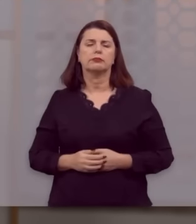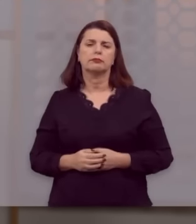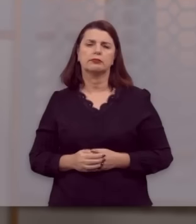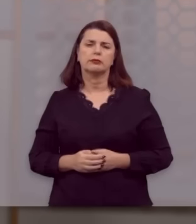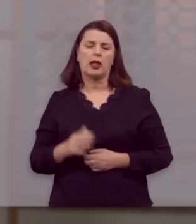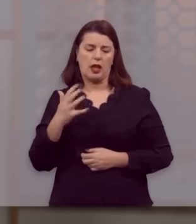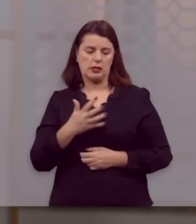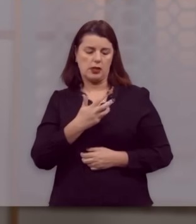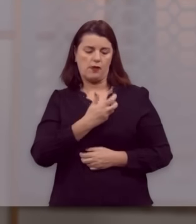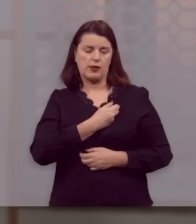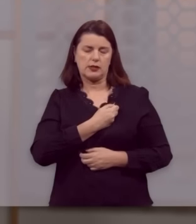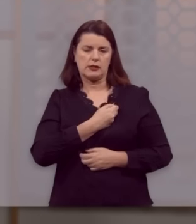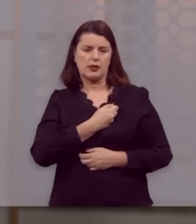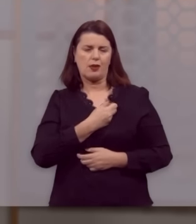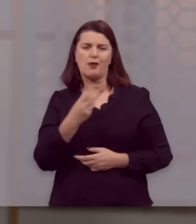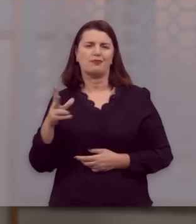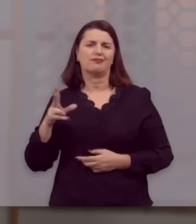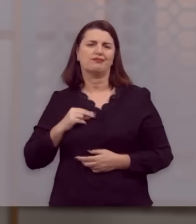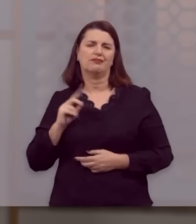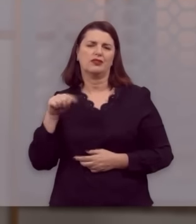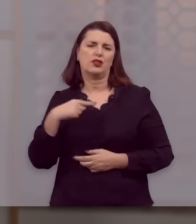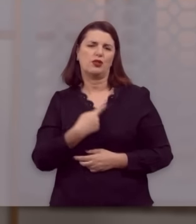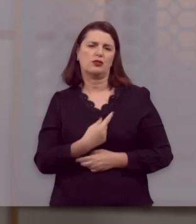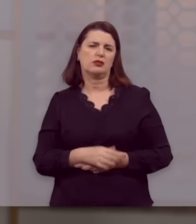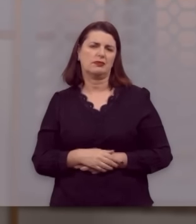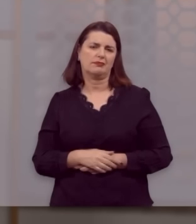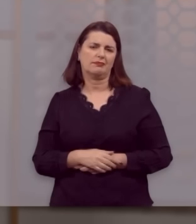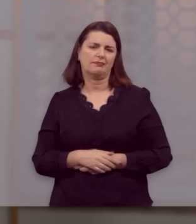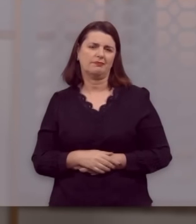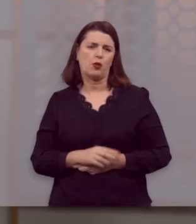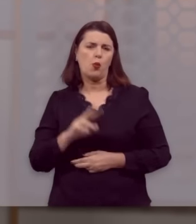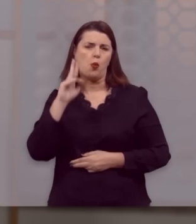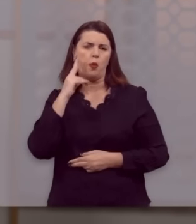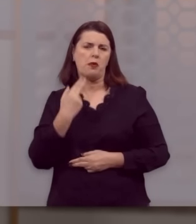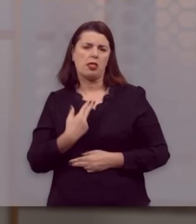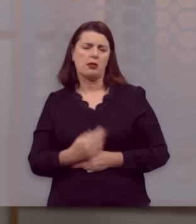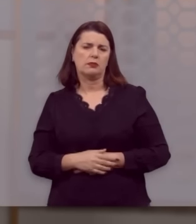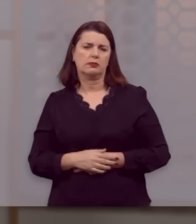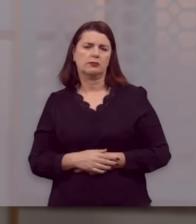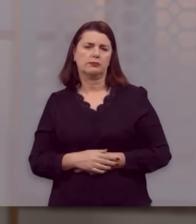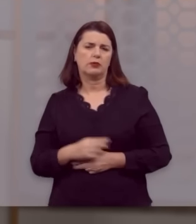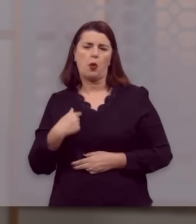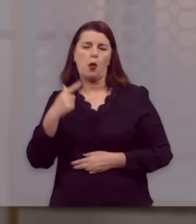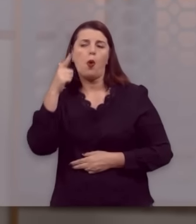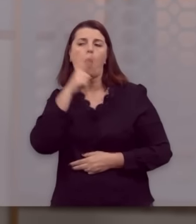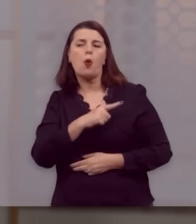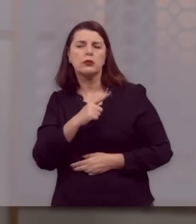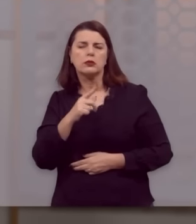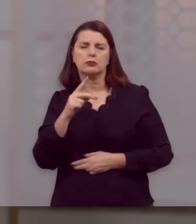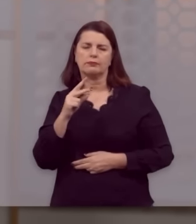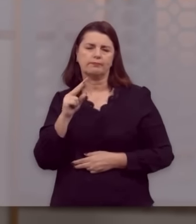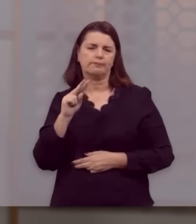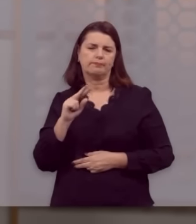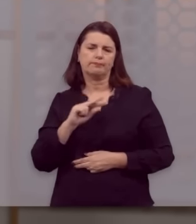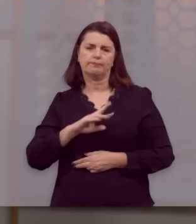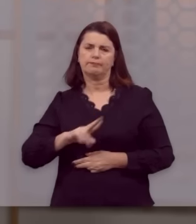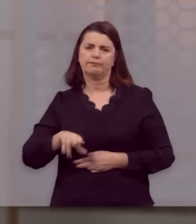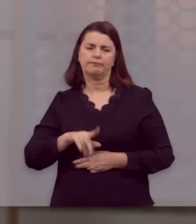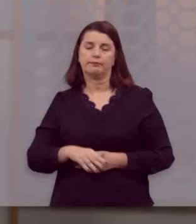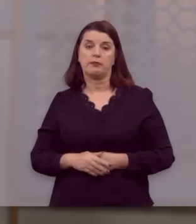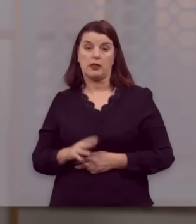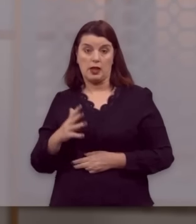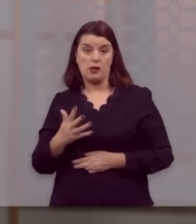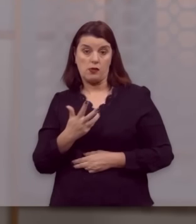A salvação não é mérito humano, não é conquista humana. A